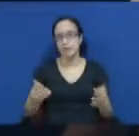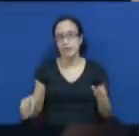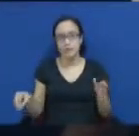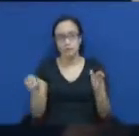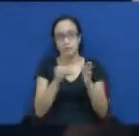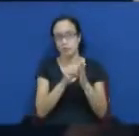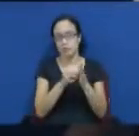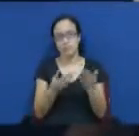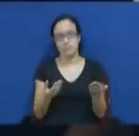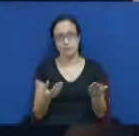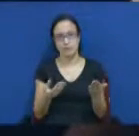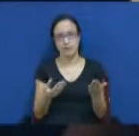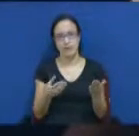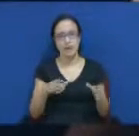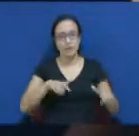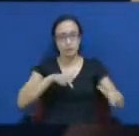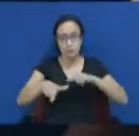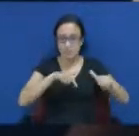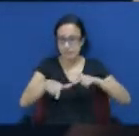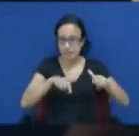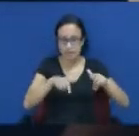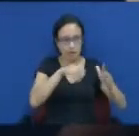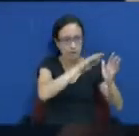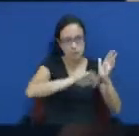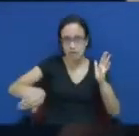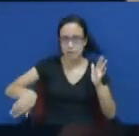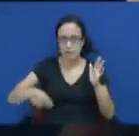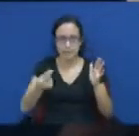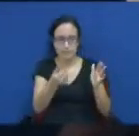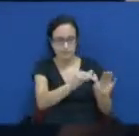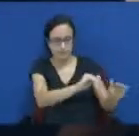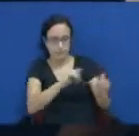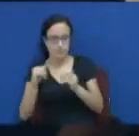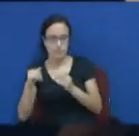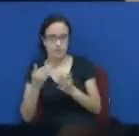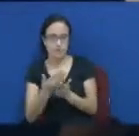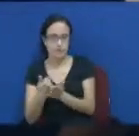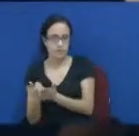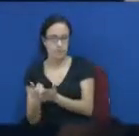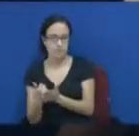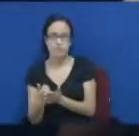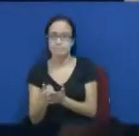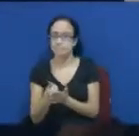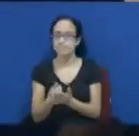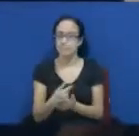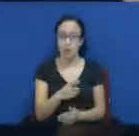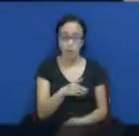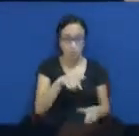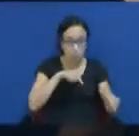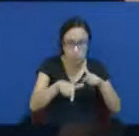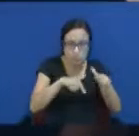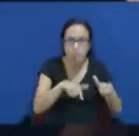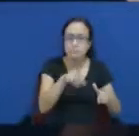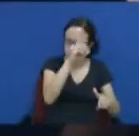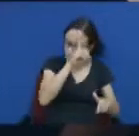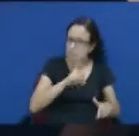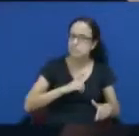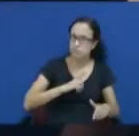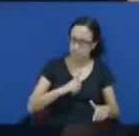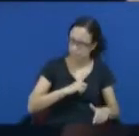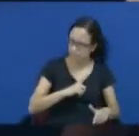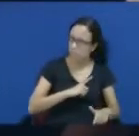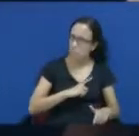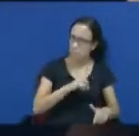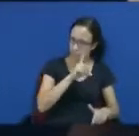primeiro nos trabalhadores. A lei 41 é clara. Ela garante o nosso direito, a licença-prêmio e esses